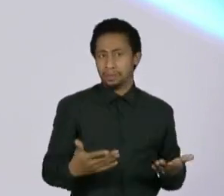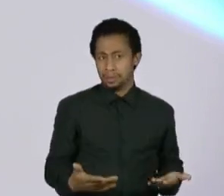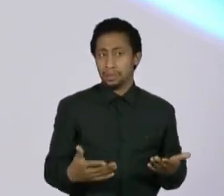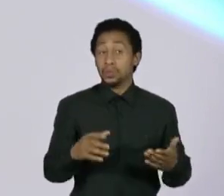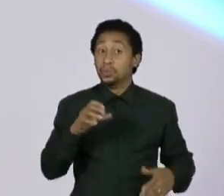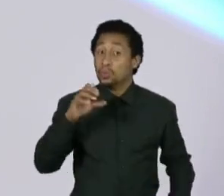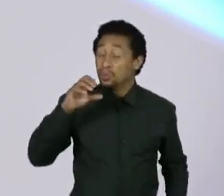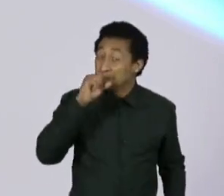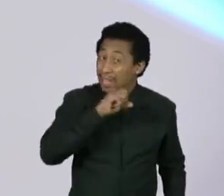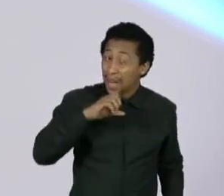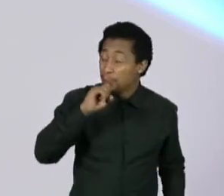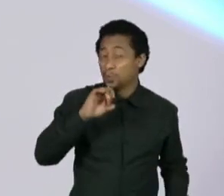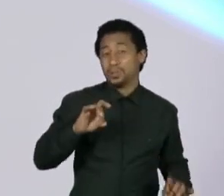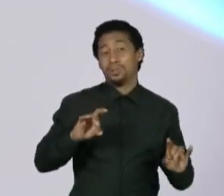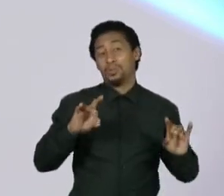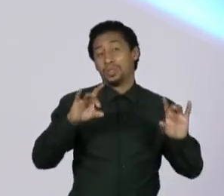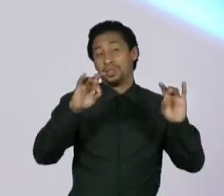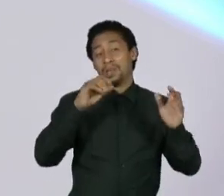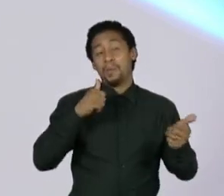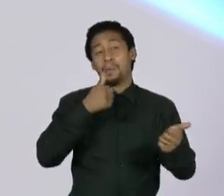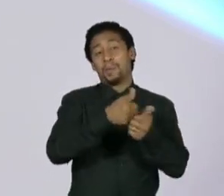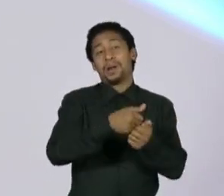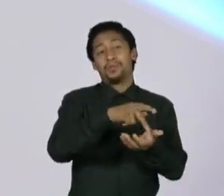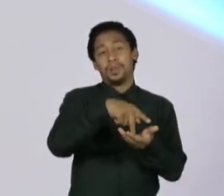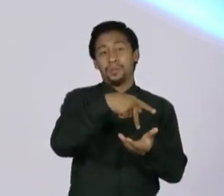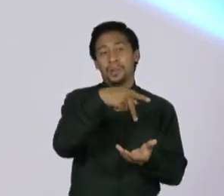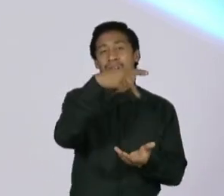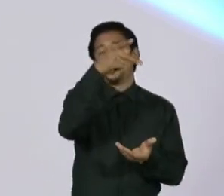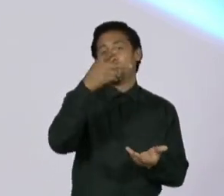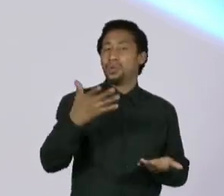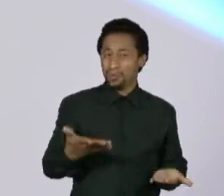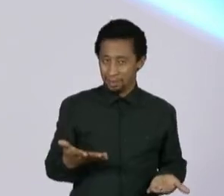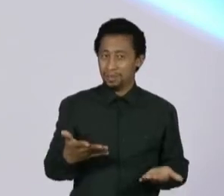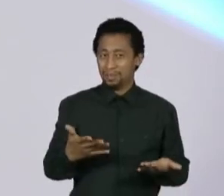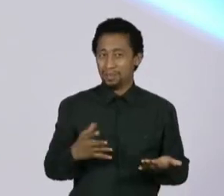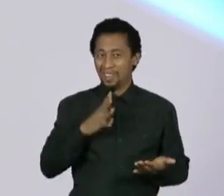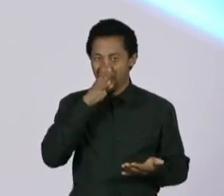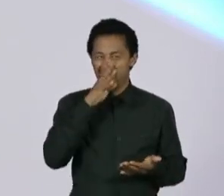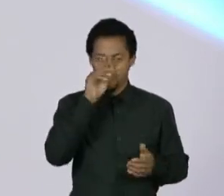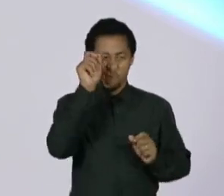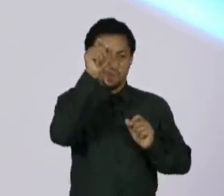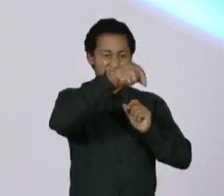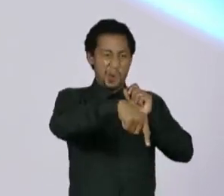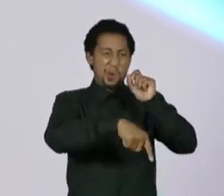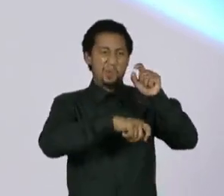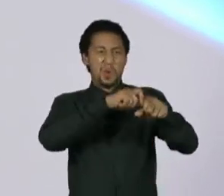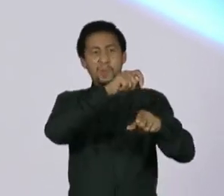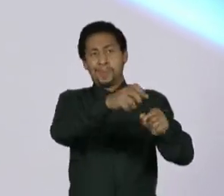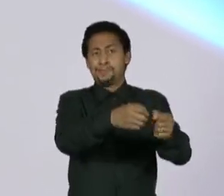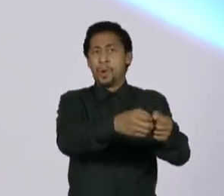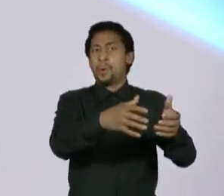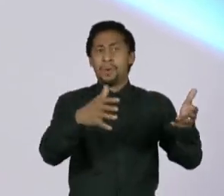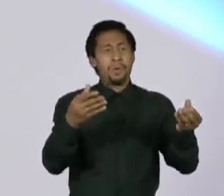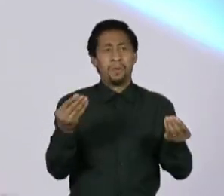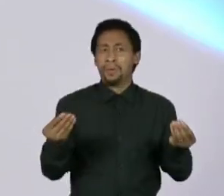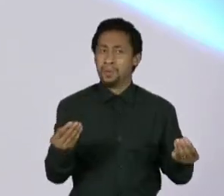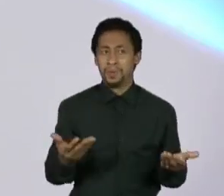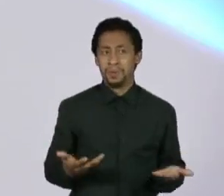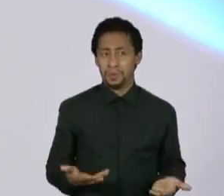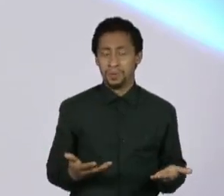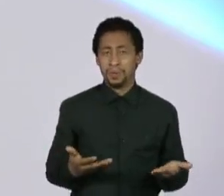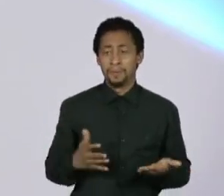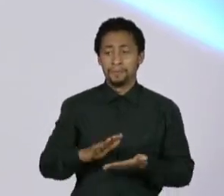na véspera da Páscoa, e quando